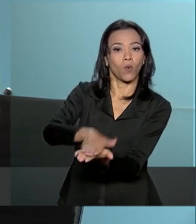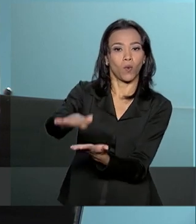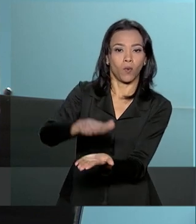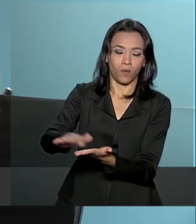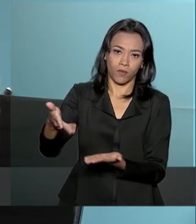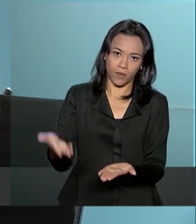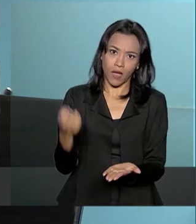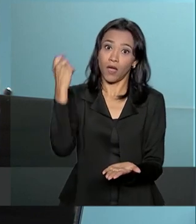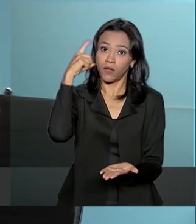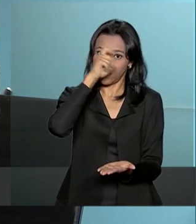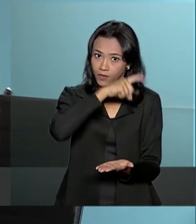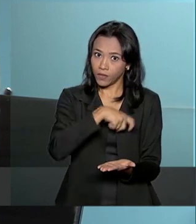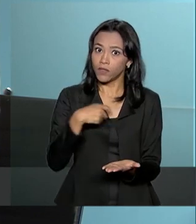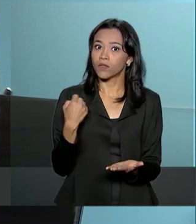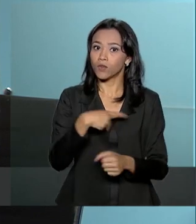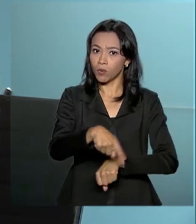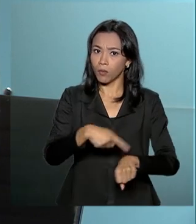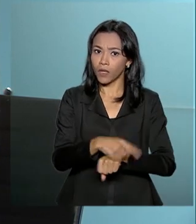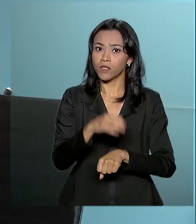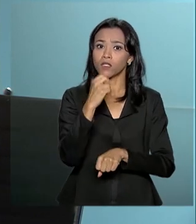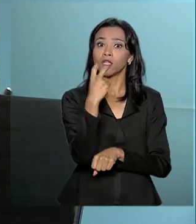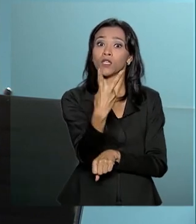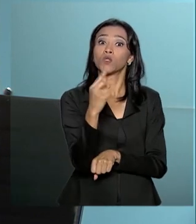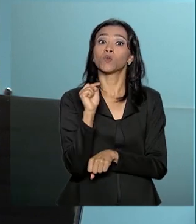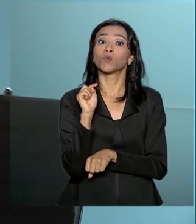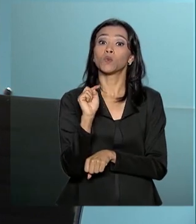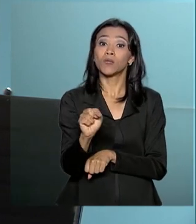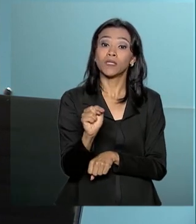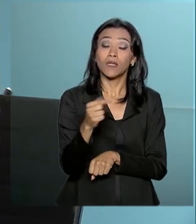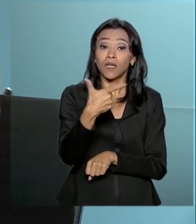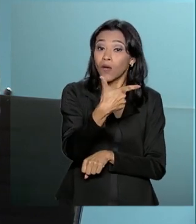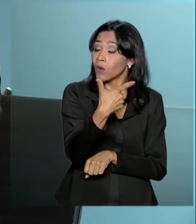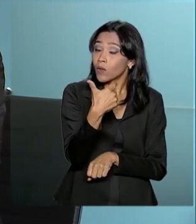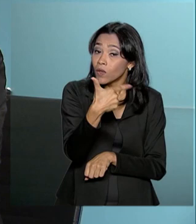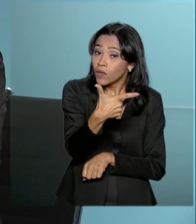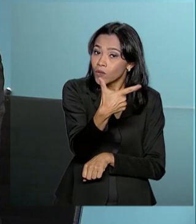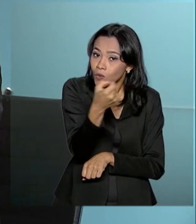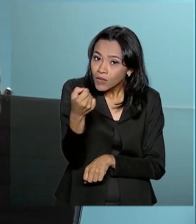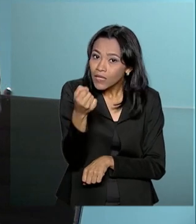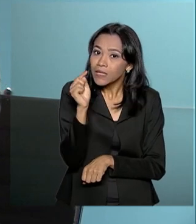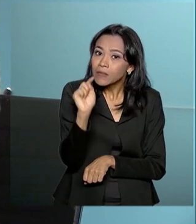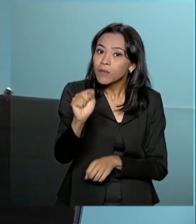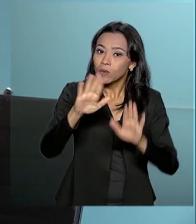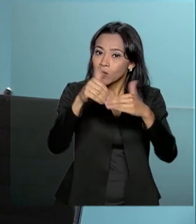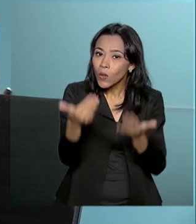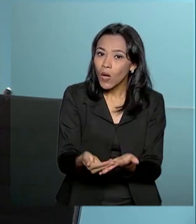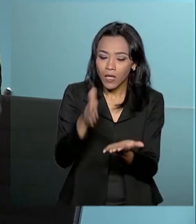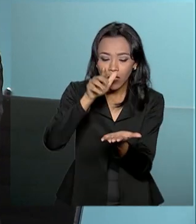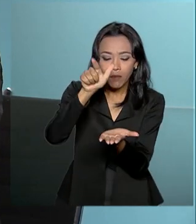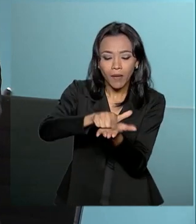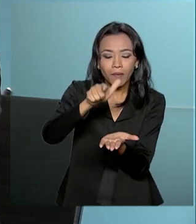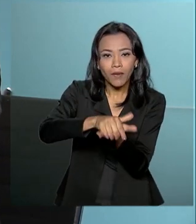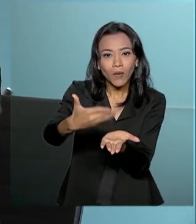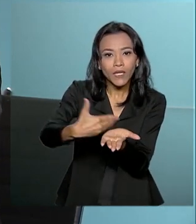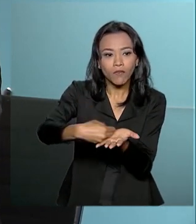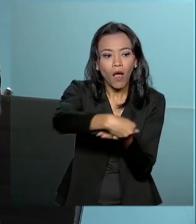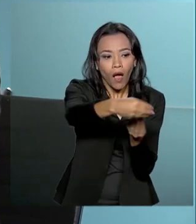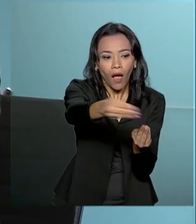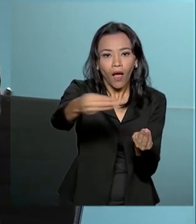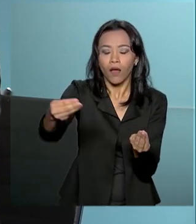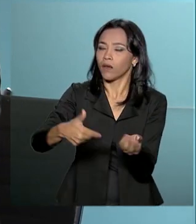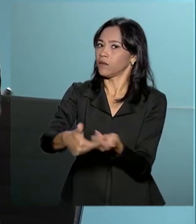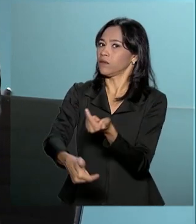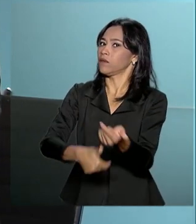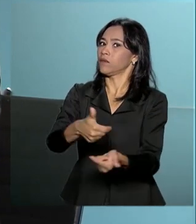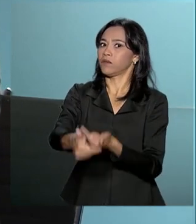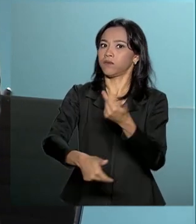é muito difícil num país com 200 mil escolas, eu fazer chegar o material físico em cada escola. Então nós optamos por